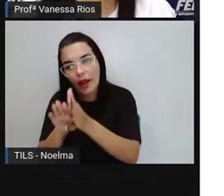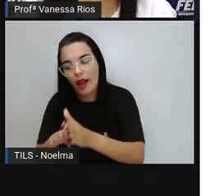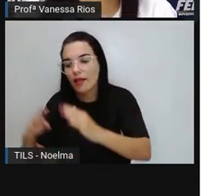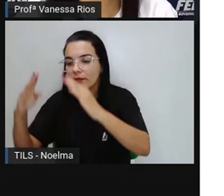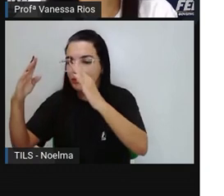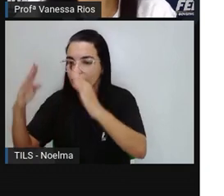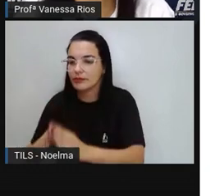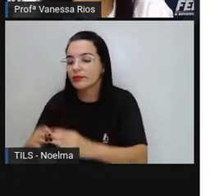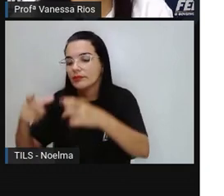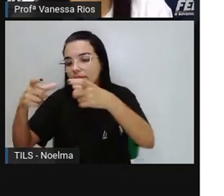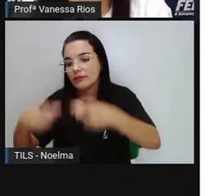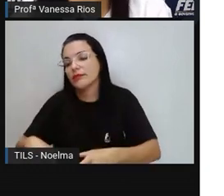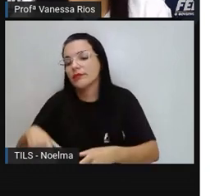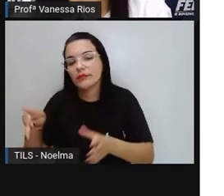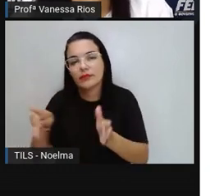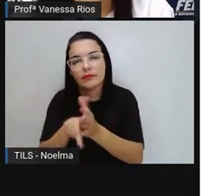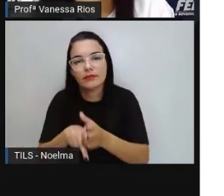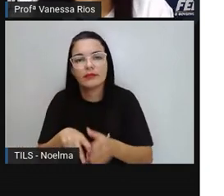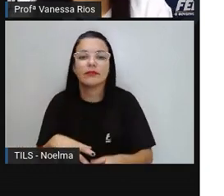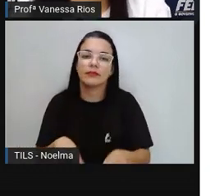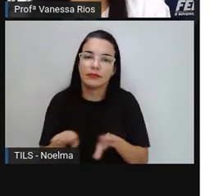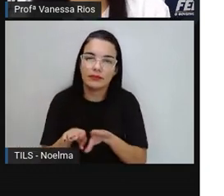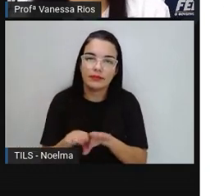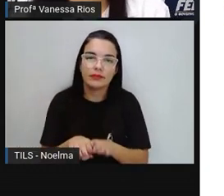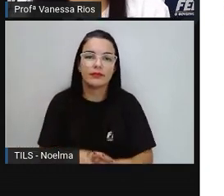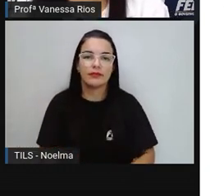representação do espaço.